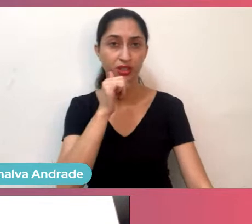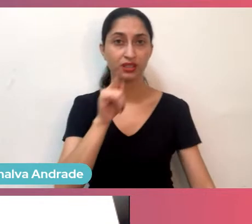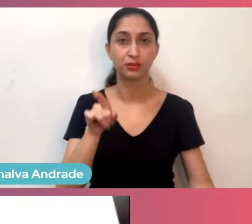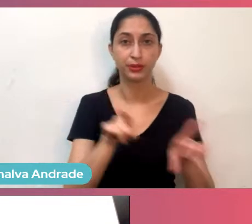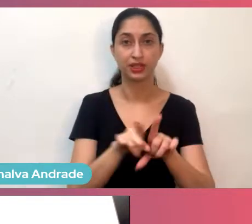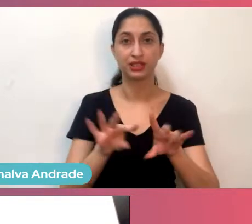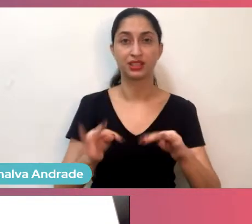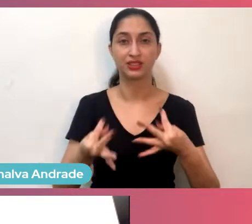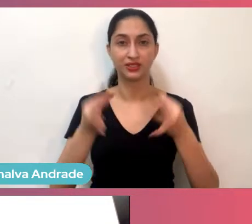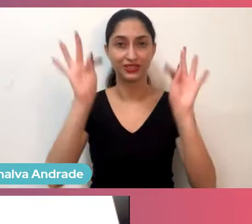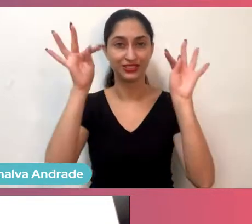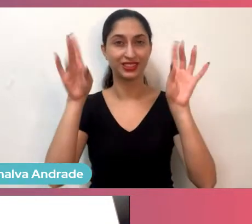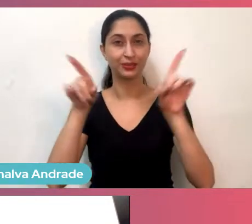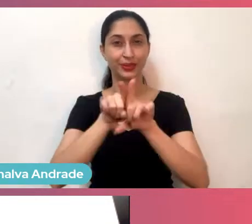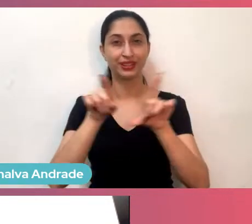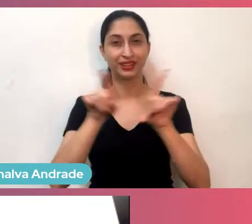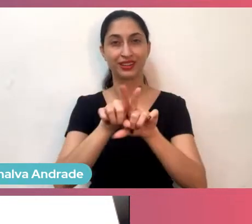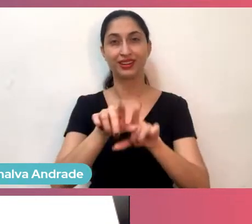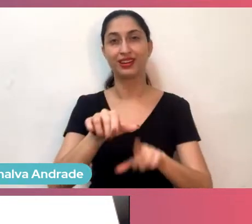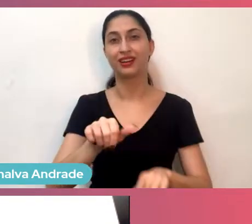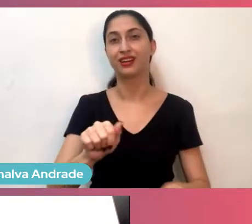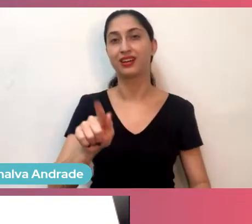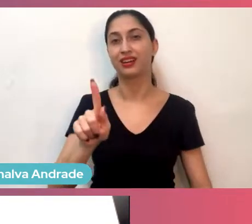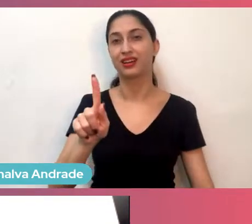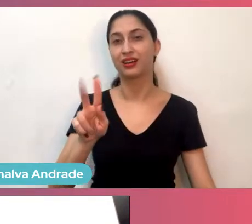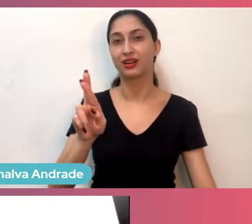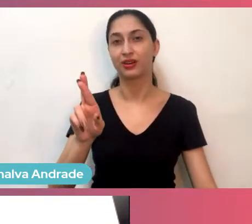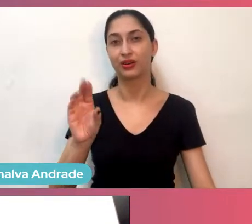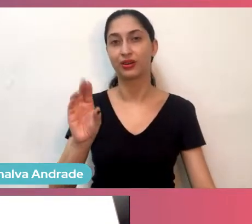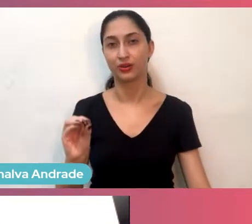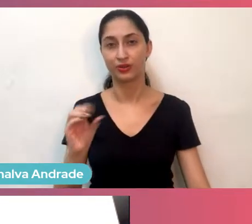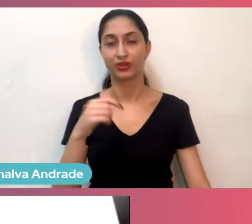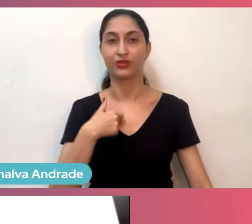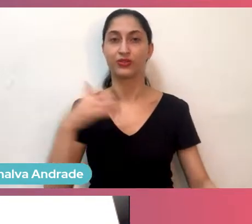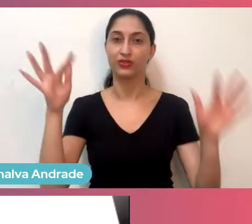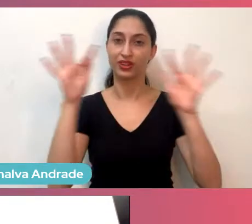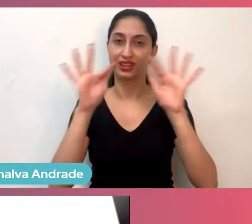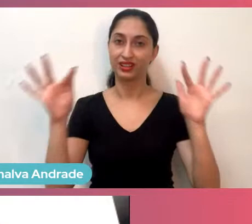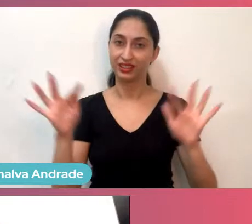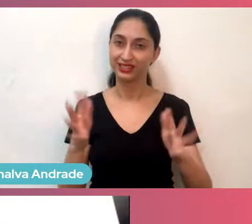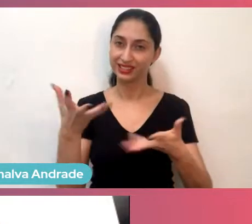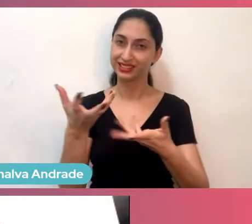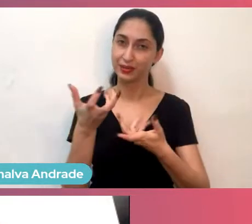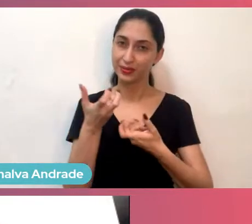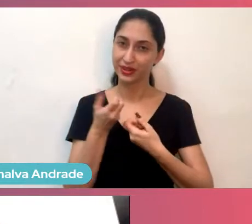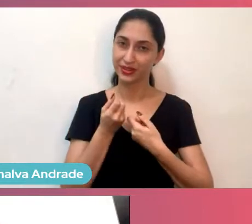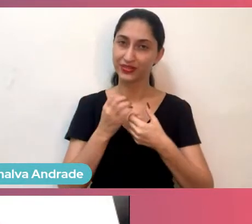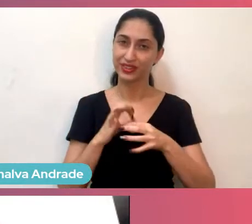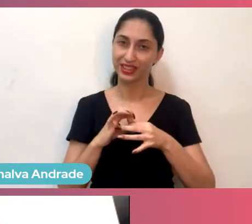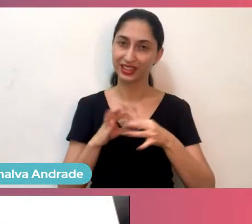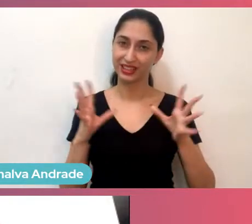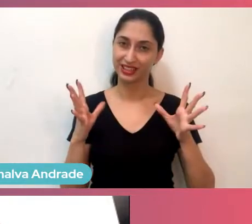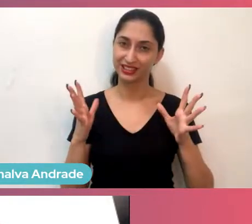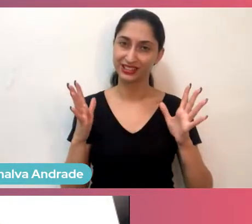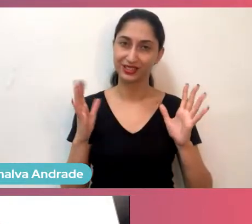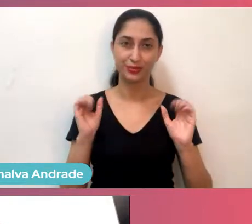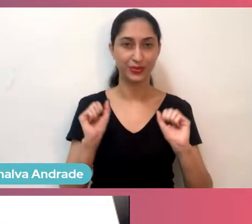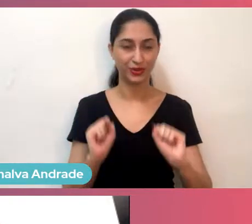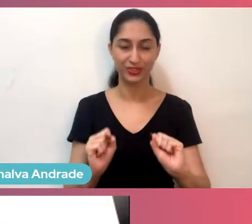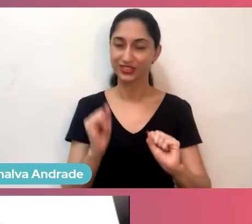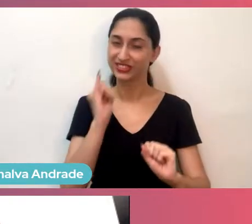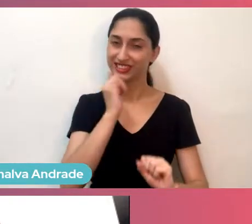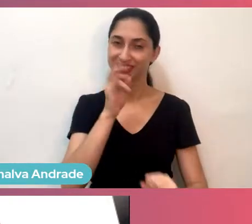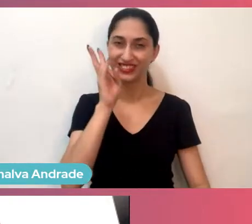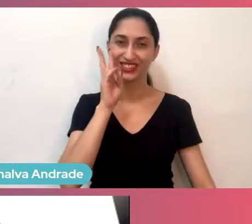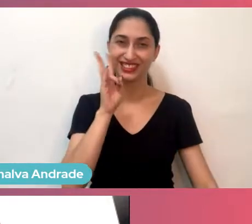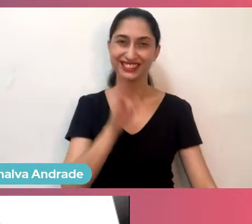ainda é setor de agro, então bem bacana, Laís, fico muito feliz de receber você aqui, fica à vontade, o palco é seu, conta a sua história aí para a galera.